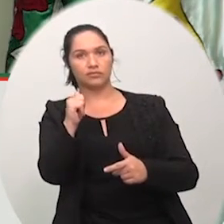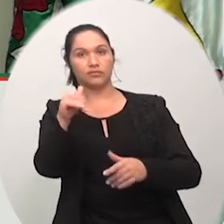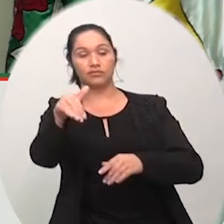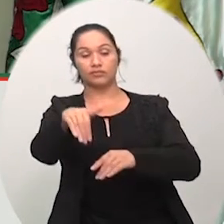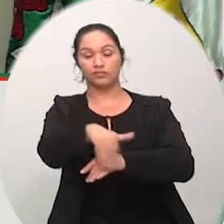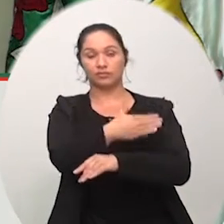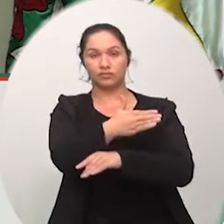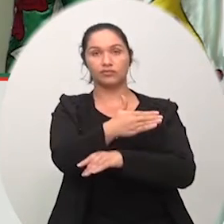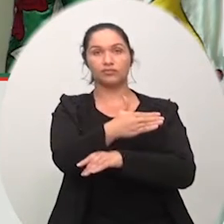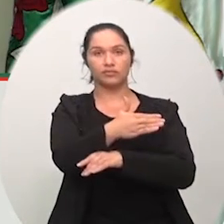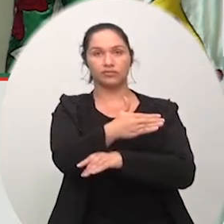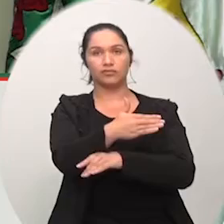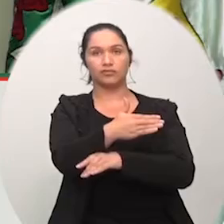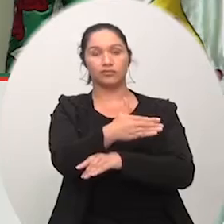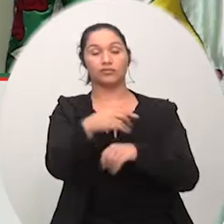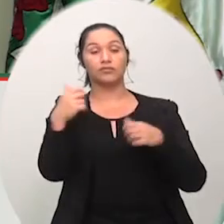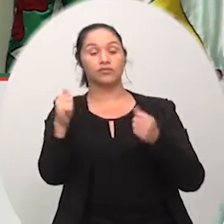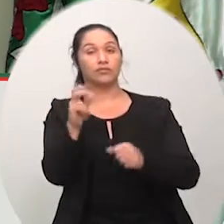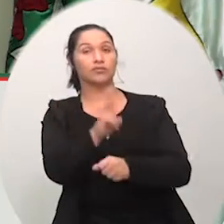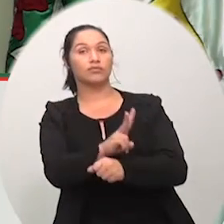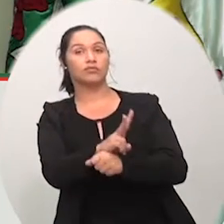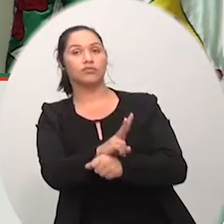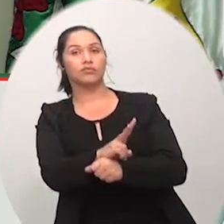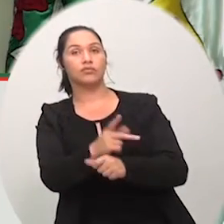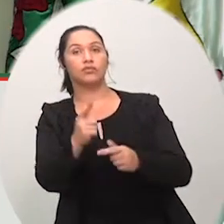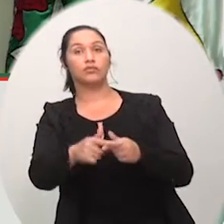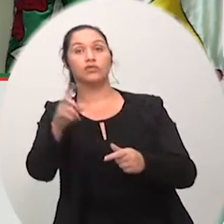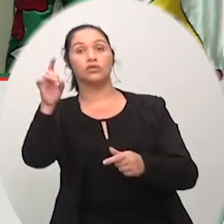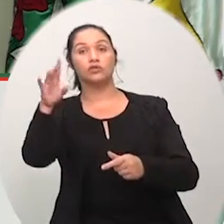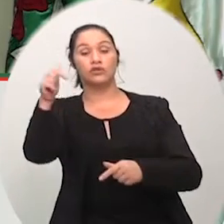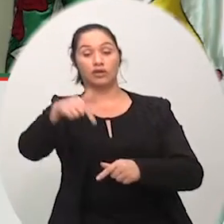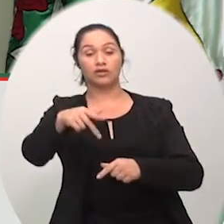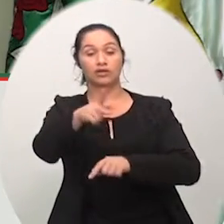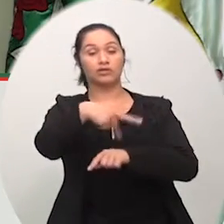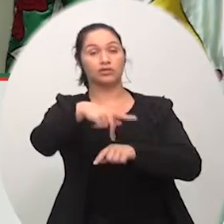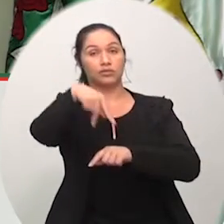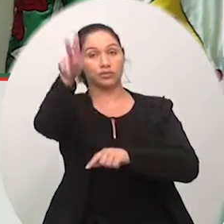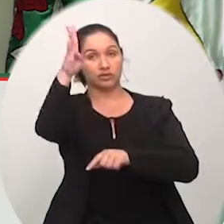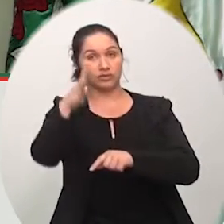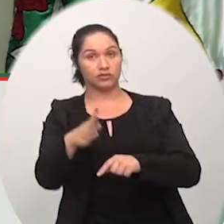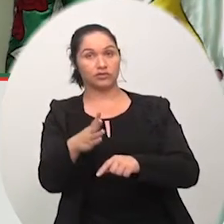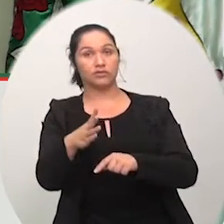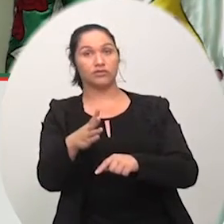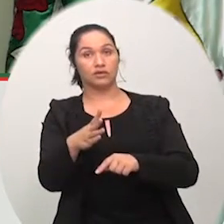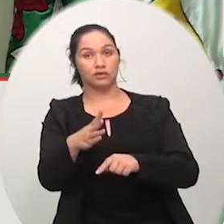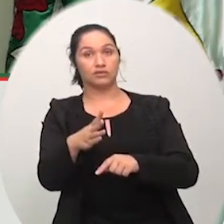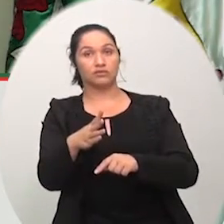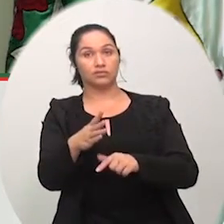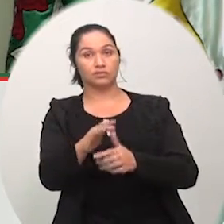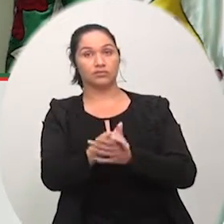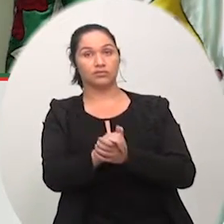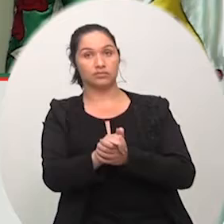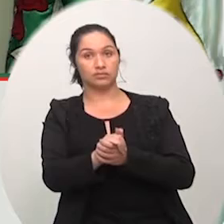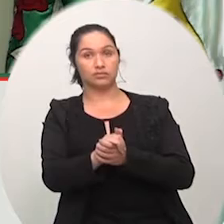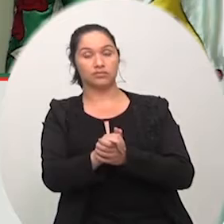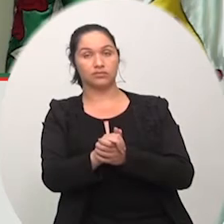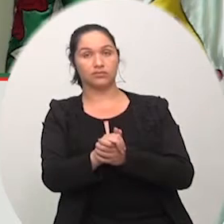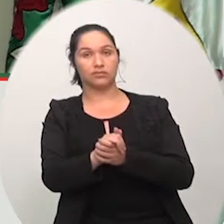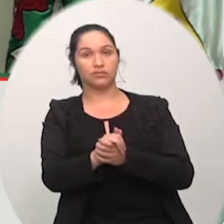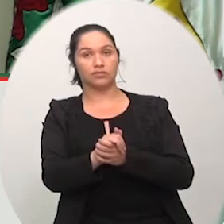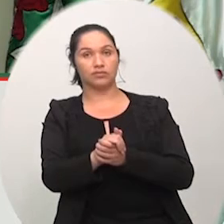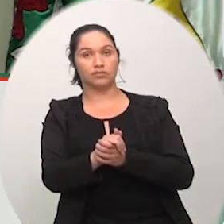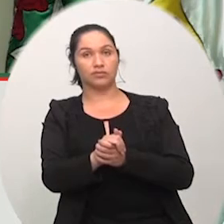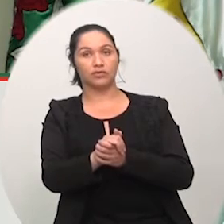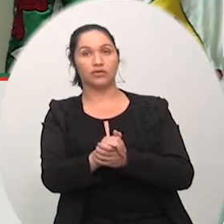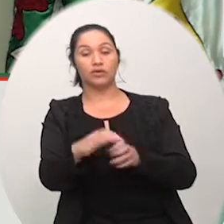que o governo federal vai constrói com dinheiro público a infraestrutura e depois concede